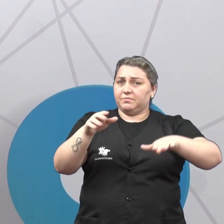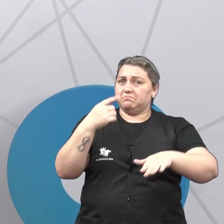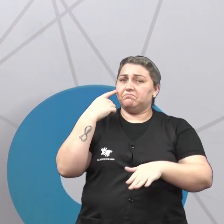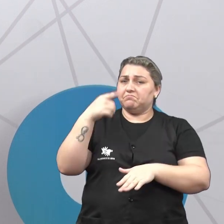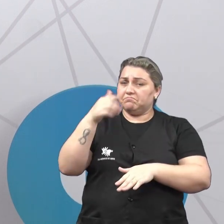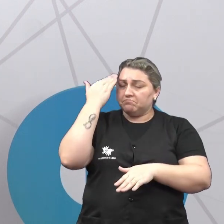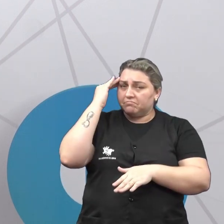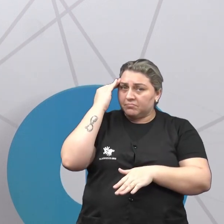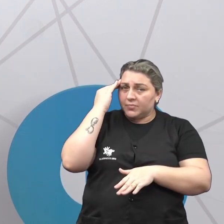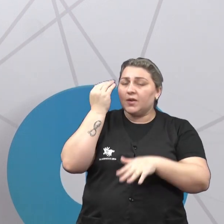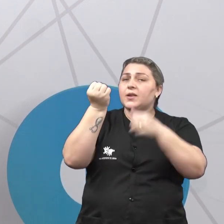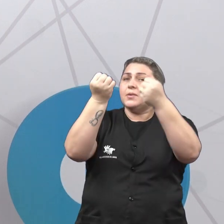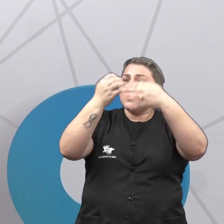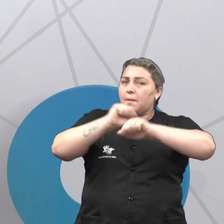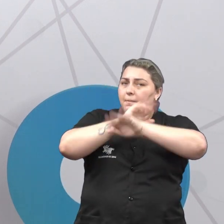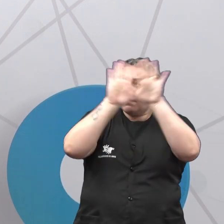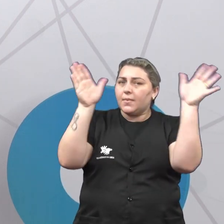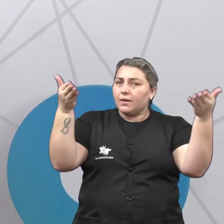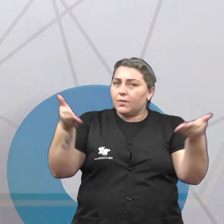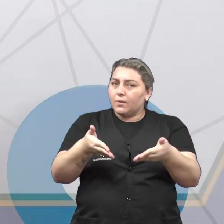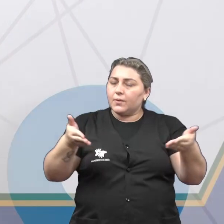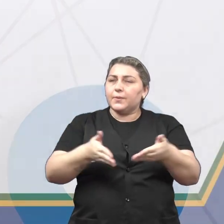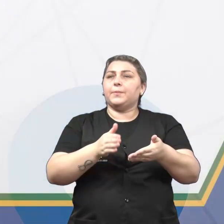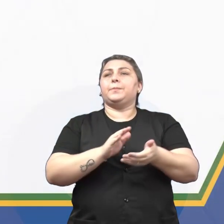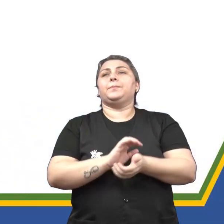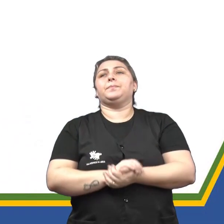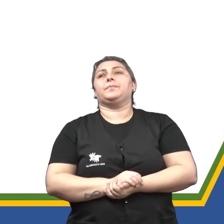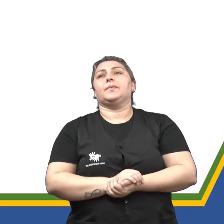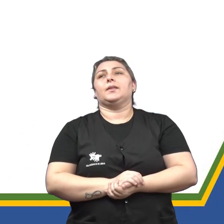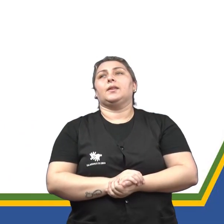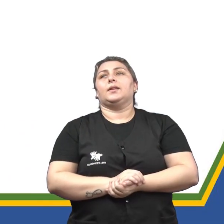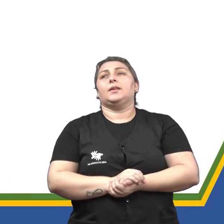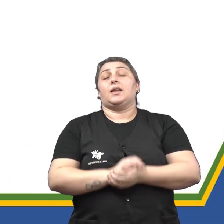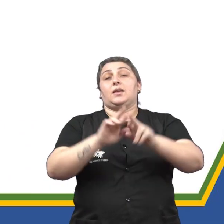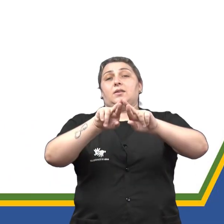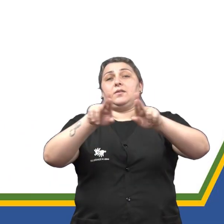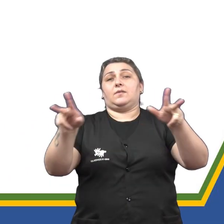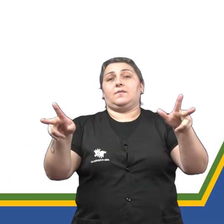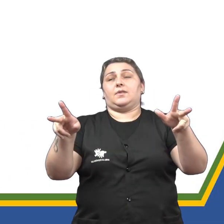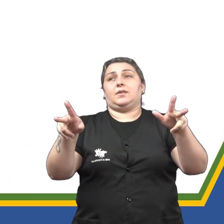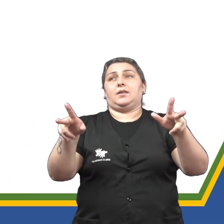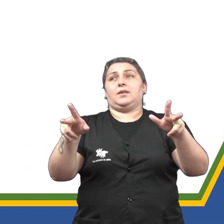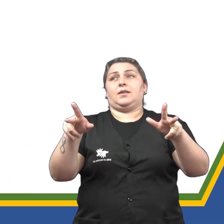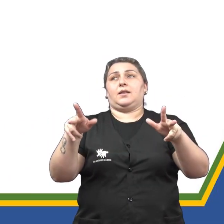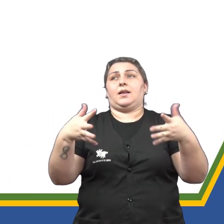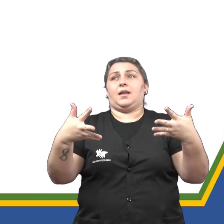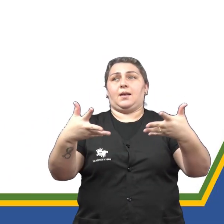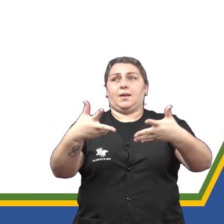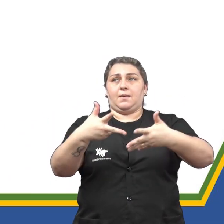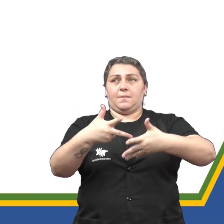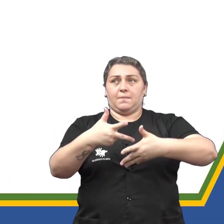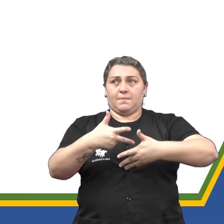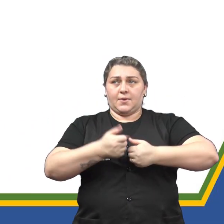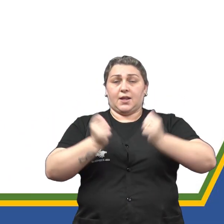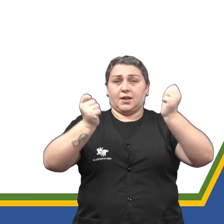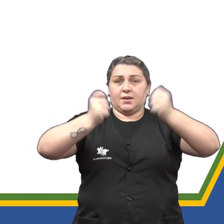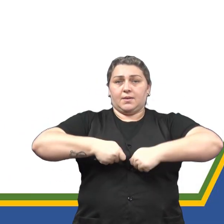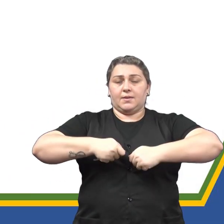um e outro. Se vocês não entenderam, a gente vai esclarecer melhor agora. Vamos lá. A diferença entre habilidade e capacidade